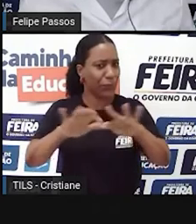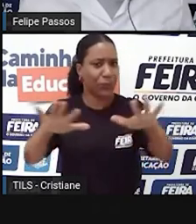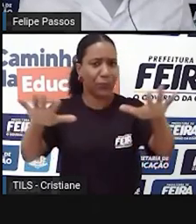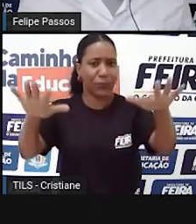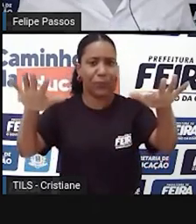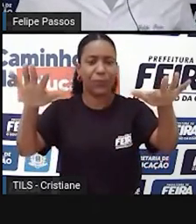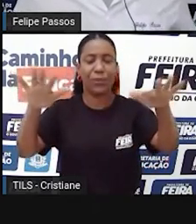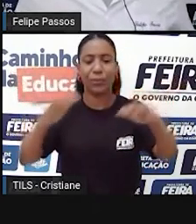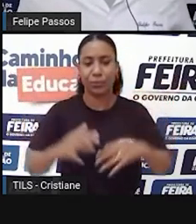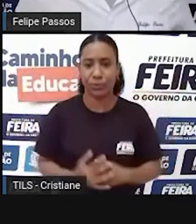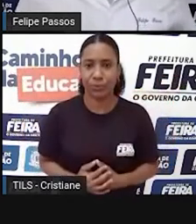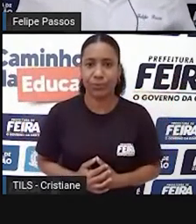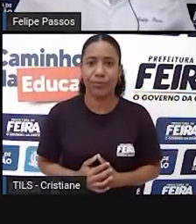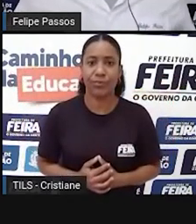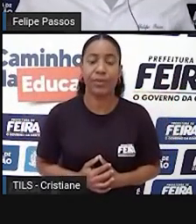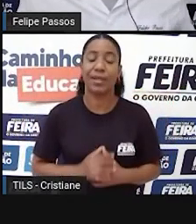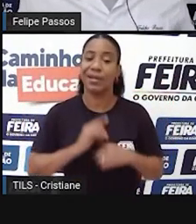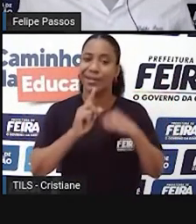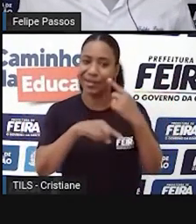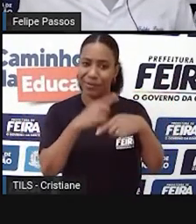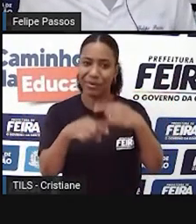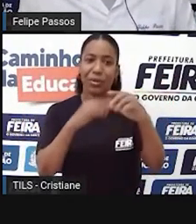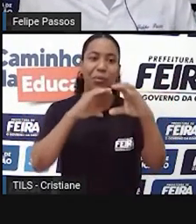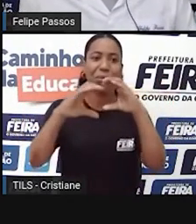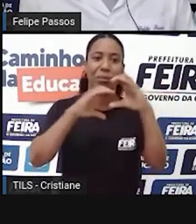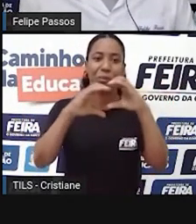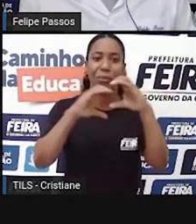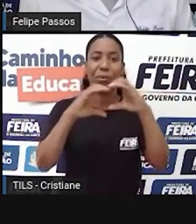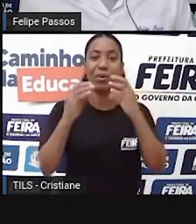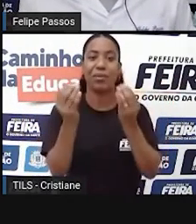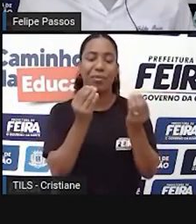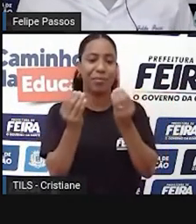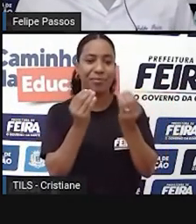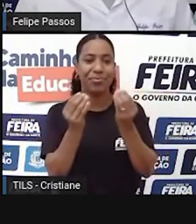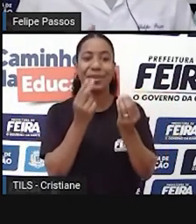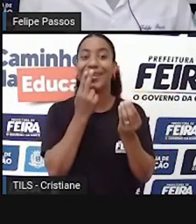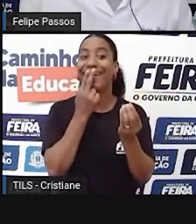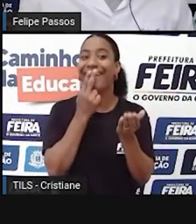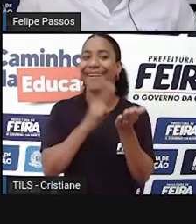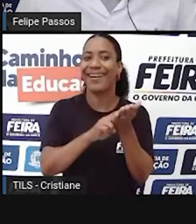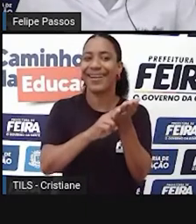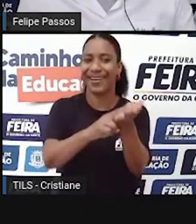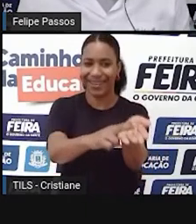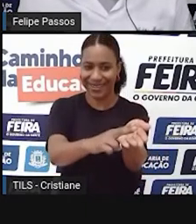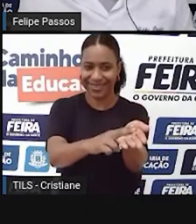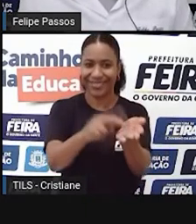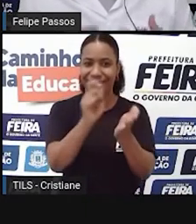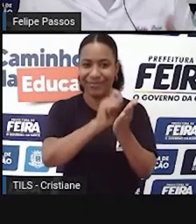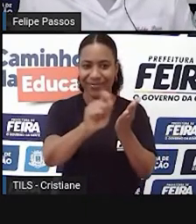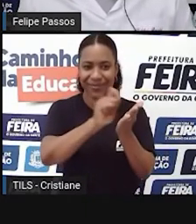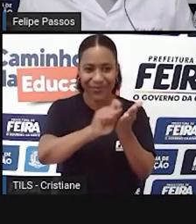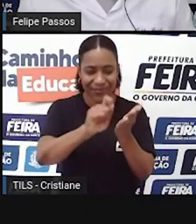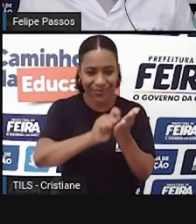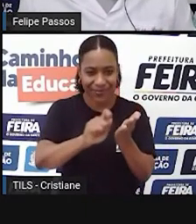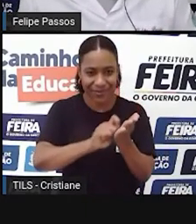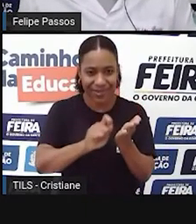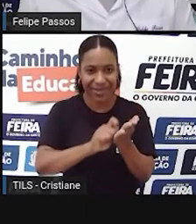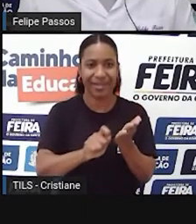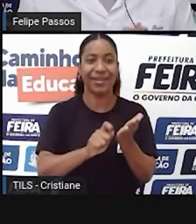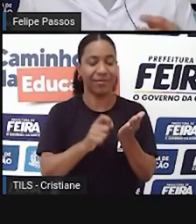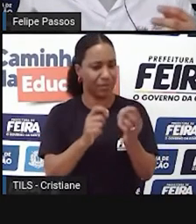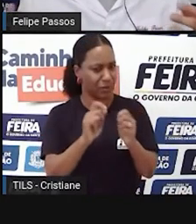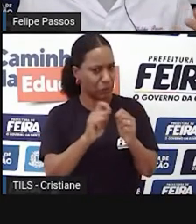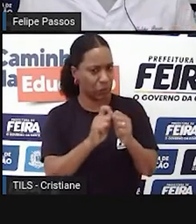Depois veio a comunicação por cartas, né? O ser humano já escrevia, aí ele mandava aquelas mensagens, aquelas ordens,